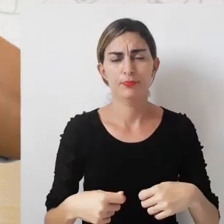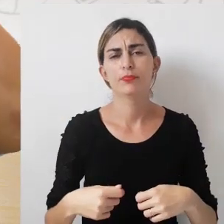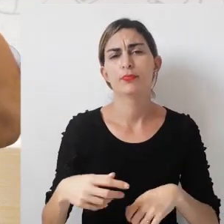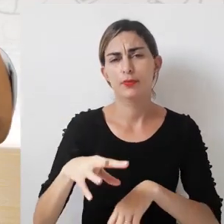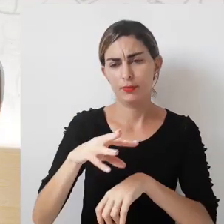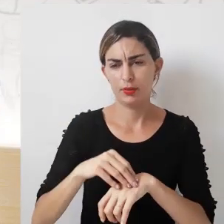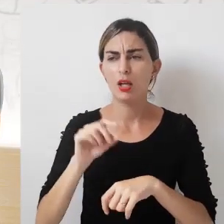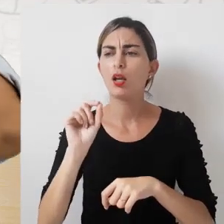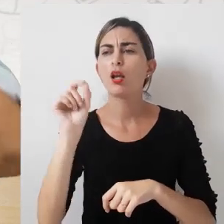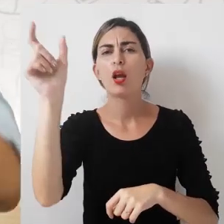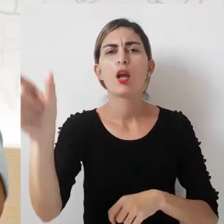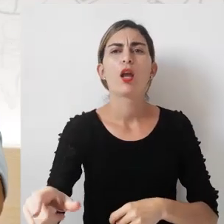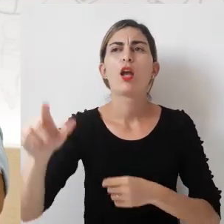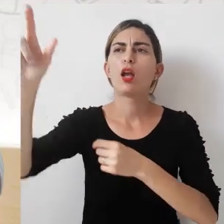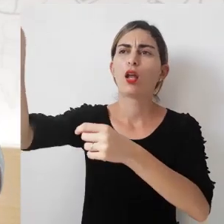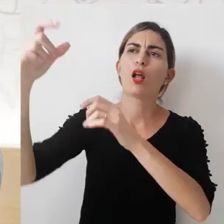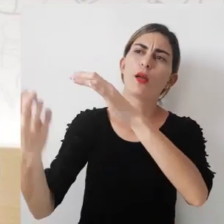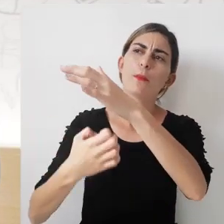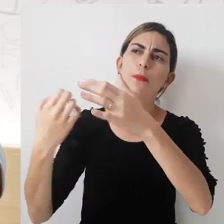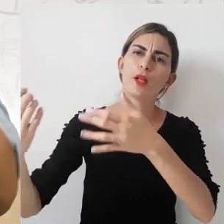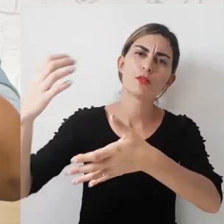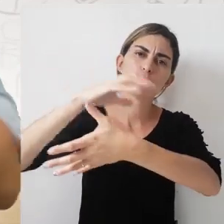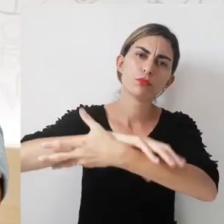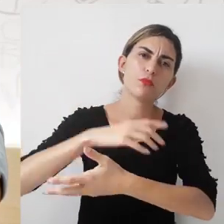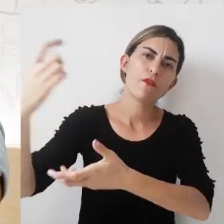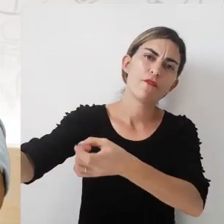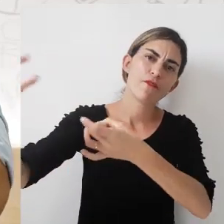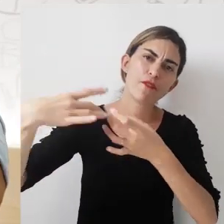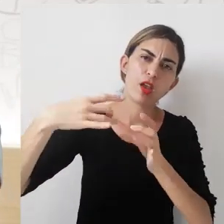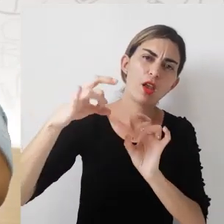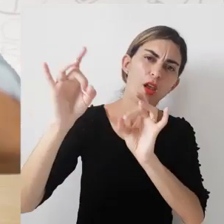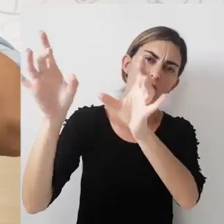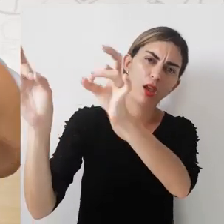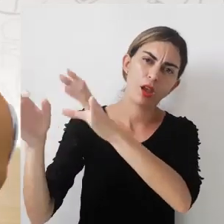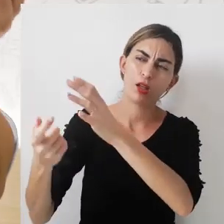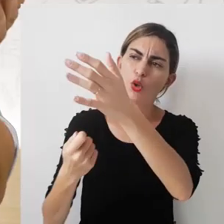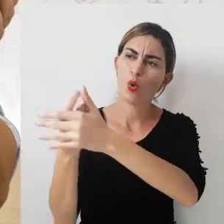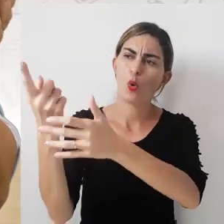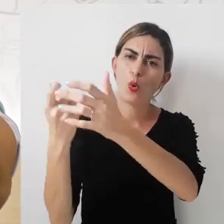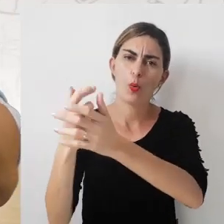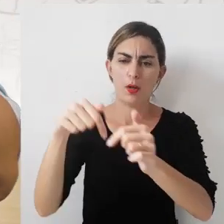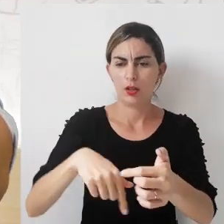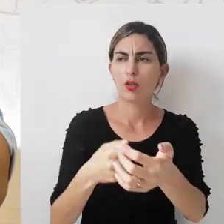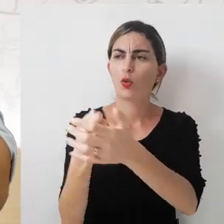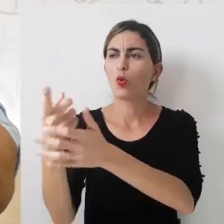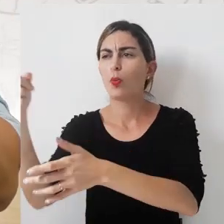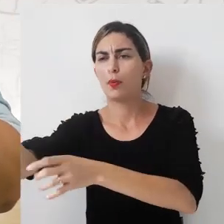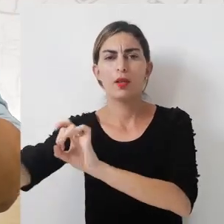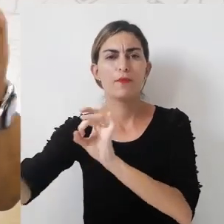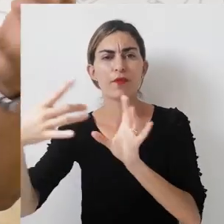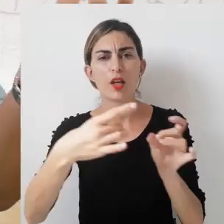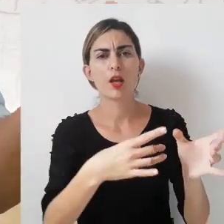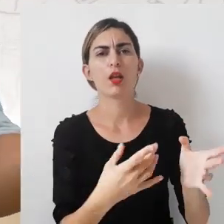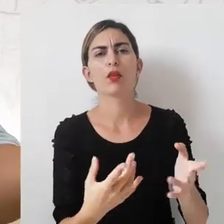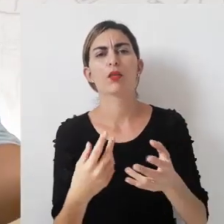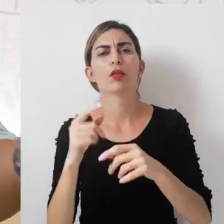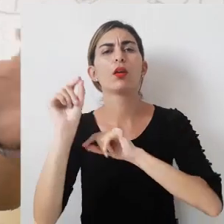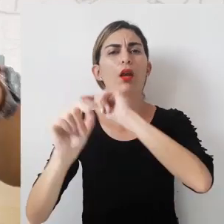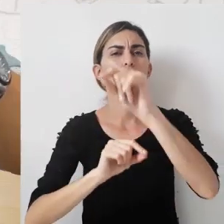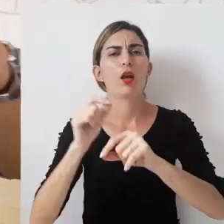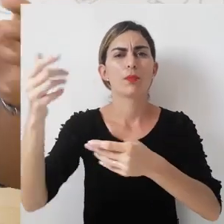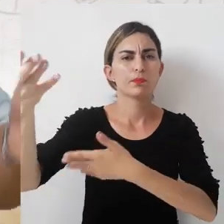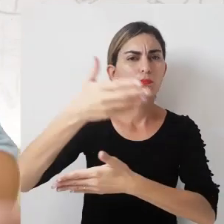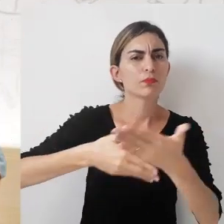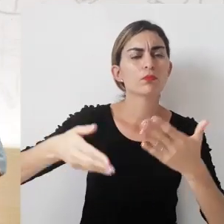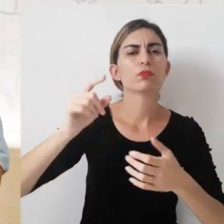adquirido, quem são os fornecedores cadastrados, enfim, então entenda que em uma estrutura maior tem-se um grau de complexidade maior